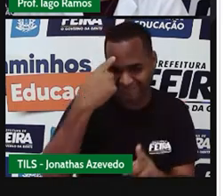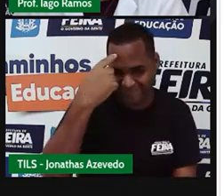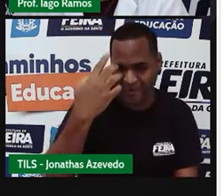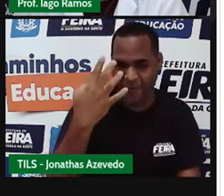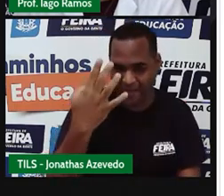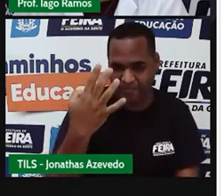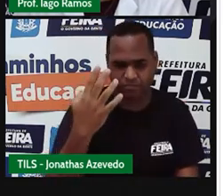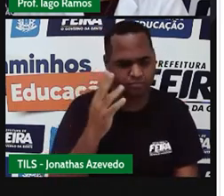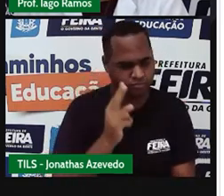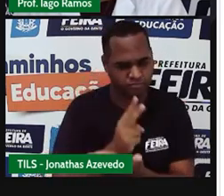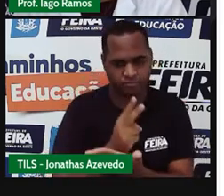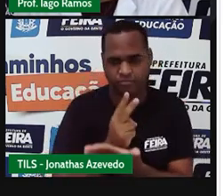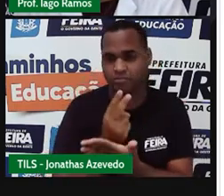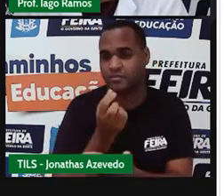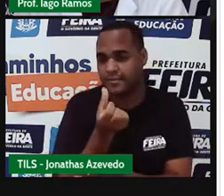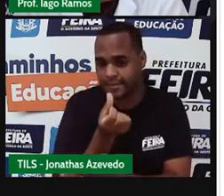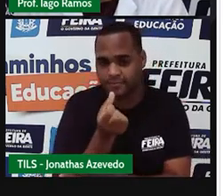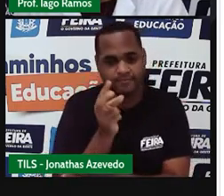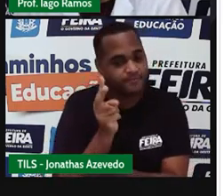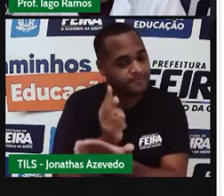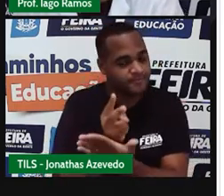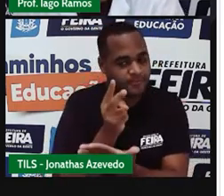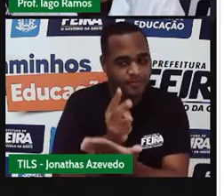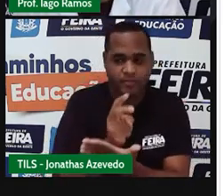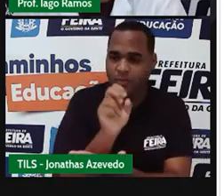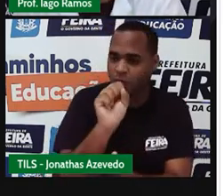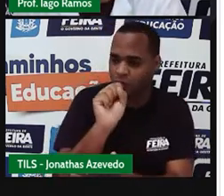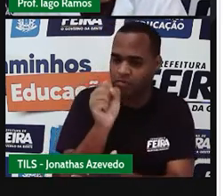sendo o 6 e continua sendo o 8. Não muda.